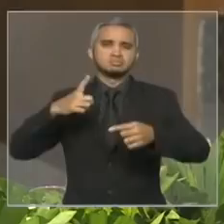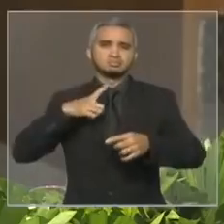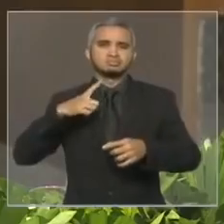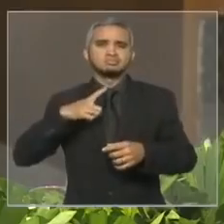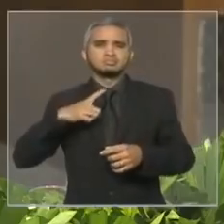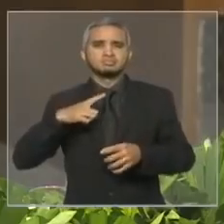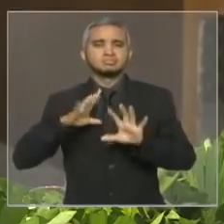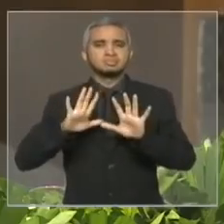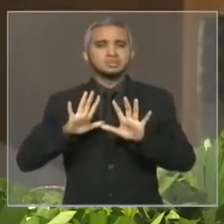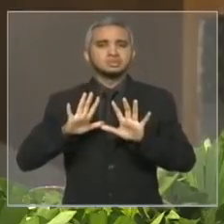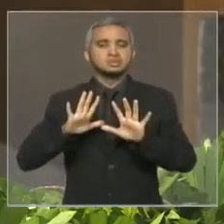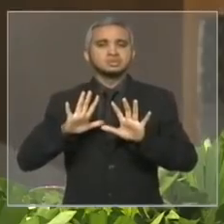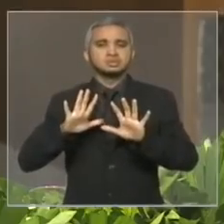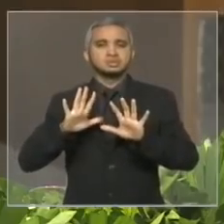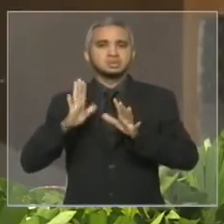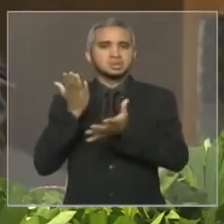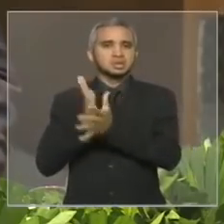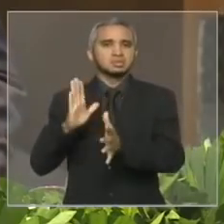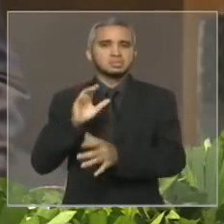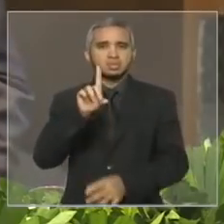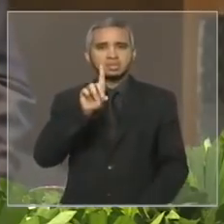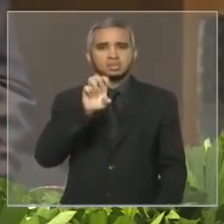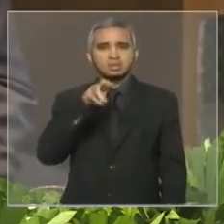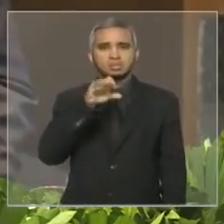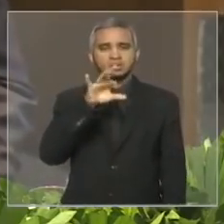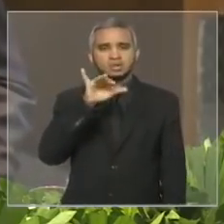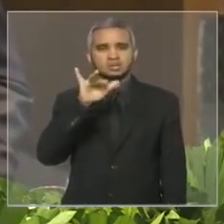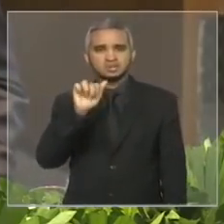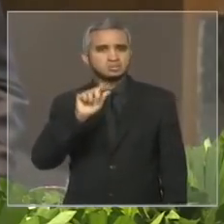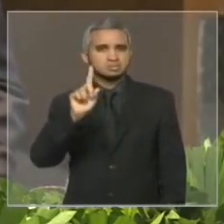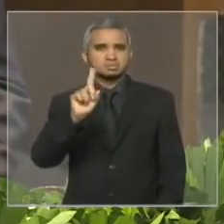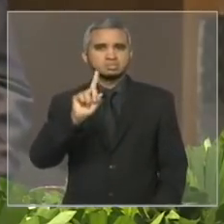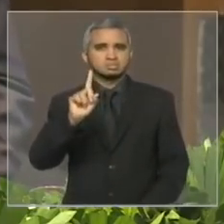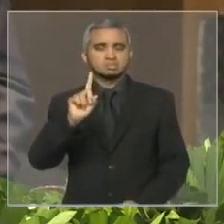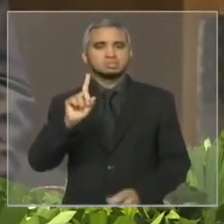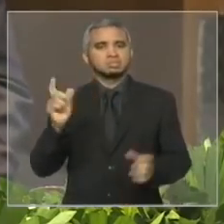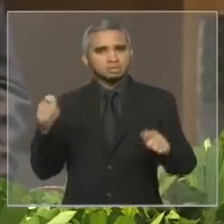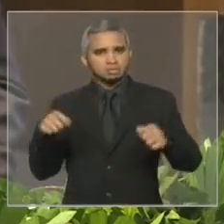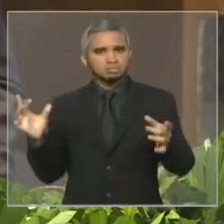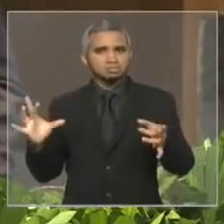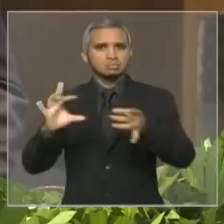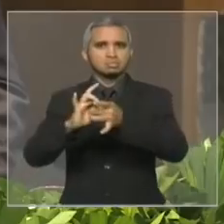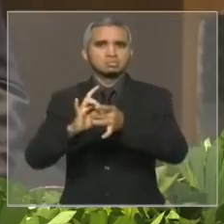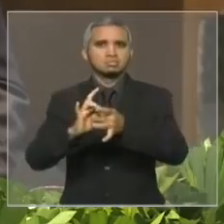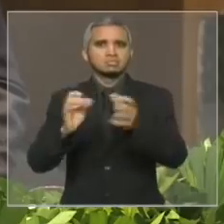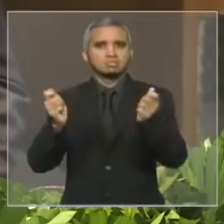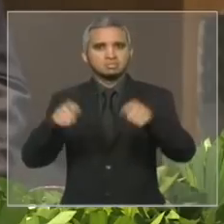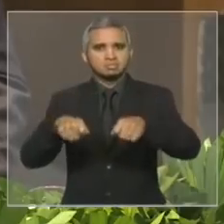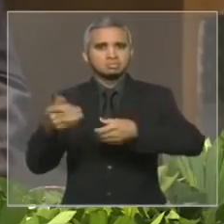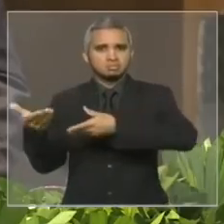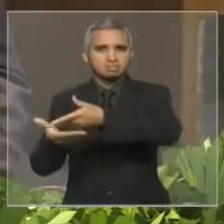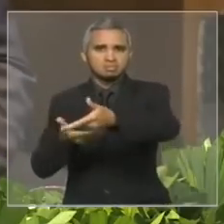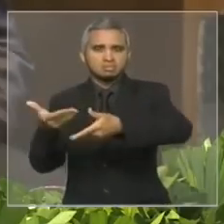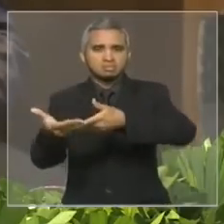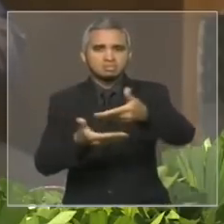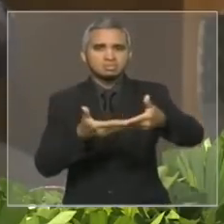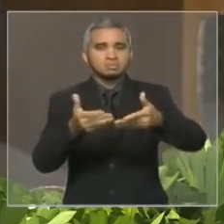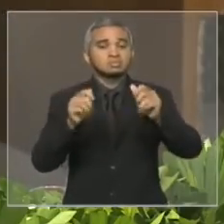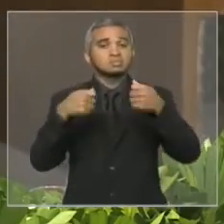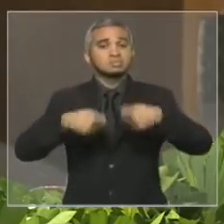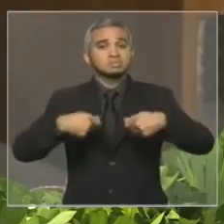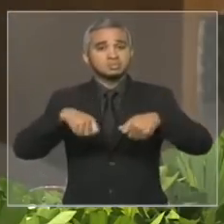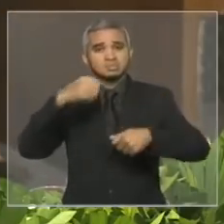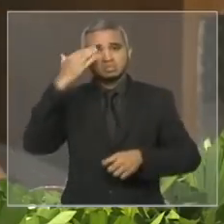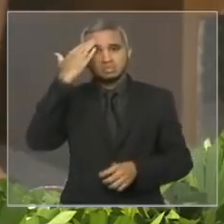revigoram a democracia porém desde que todos nós compreendamos que os